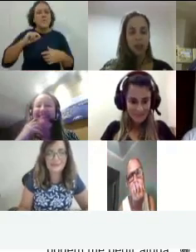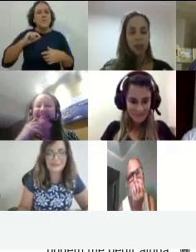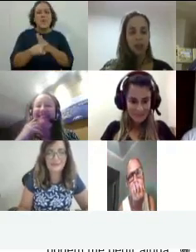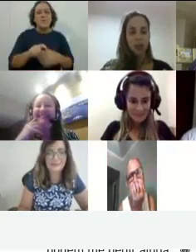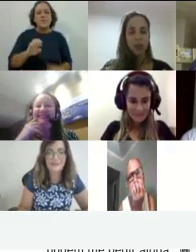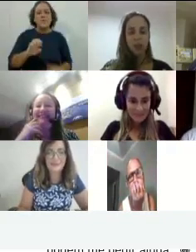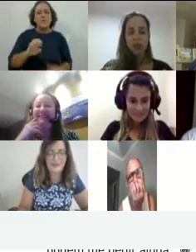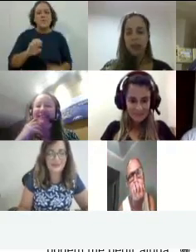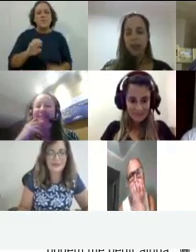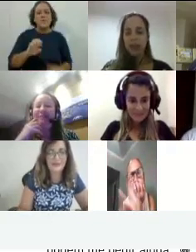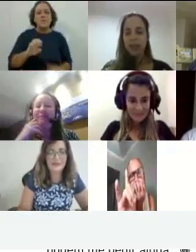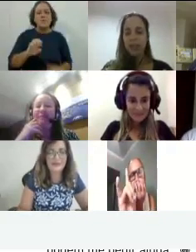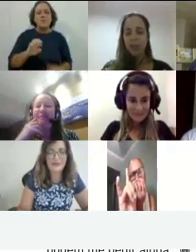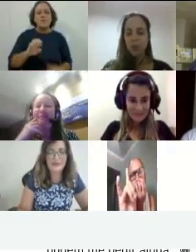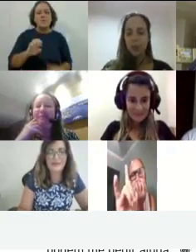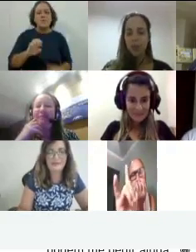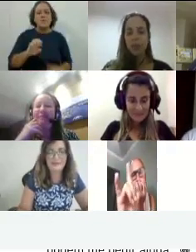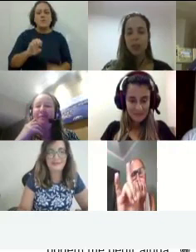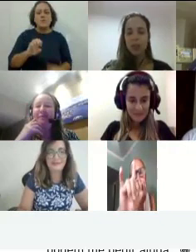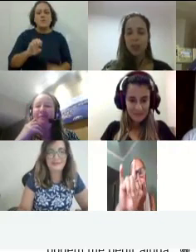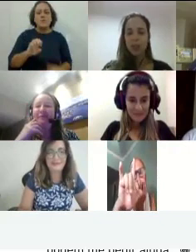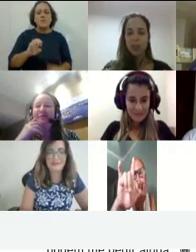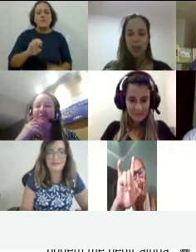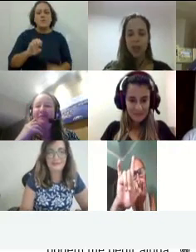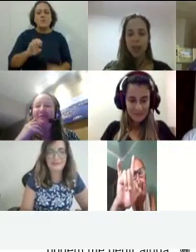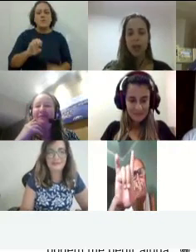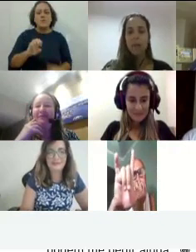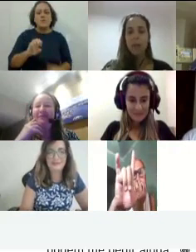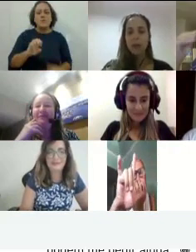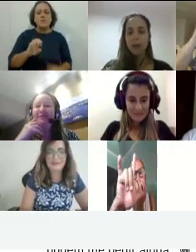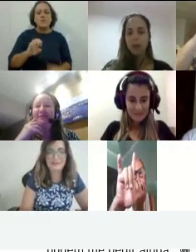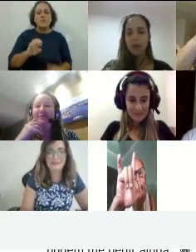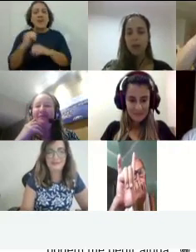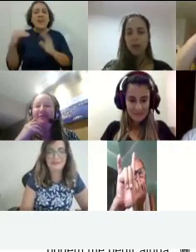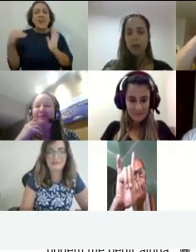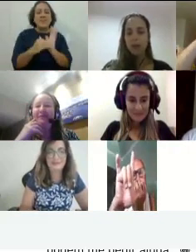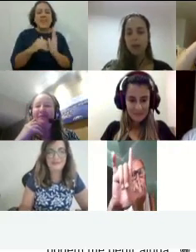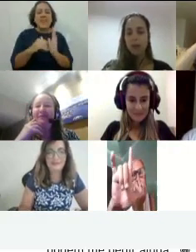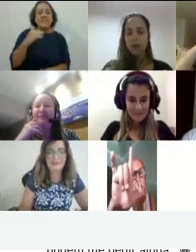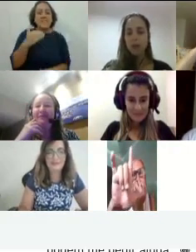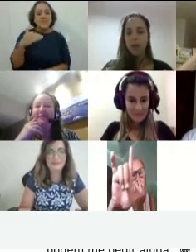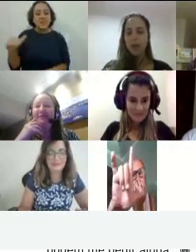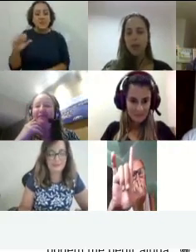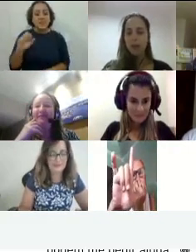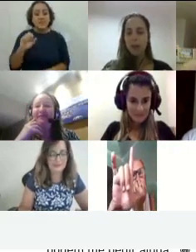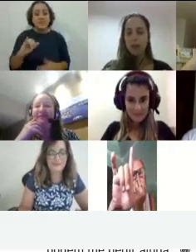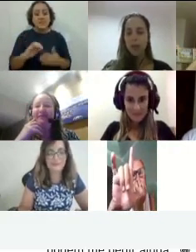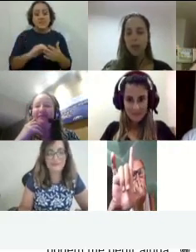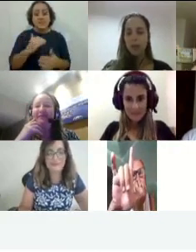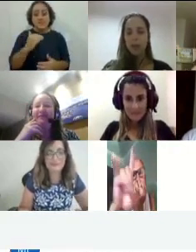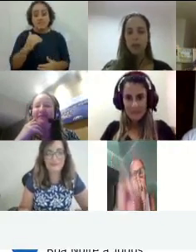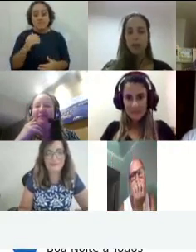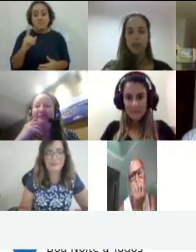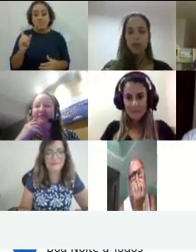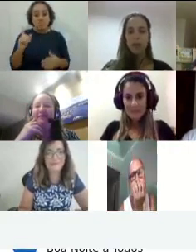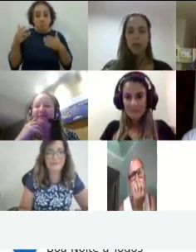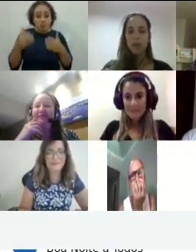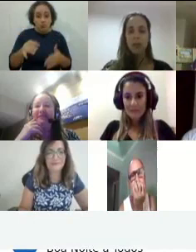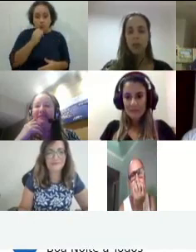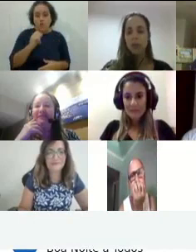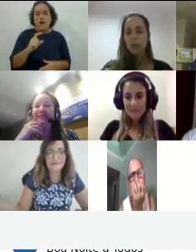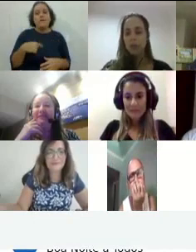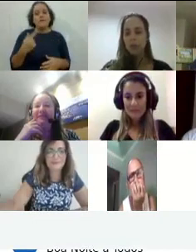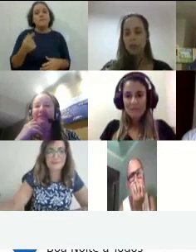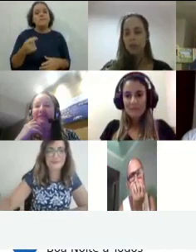das meninas intérpretes. Eu acho que a gente pode esperar até sete e meia, se ninguém chegar, acho que vocês podem ser liberadas